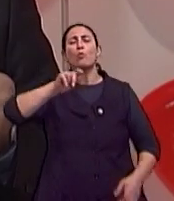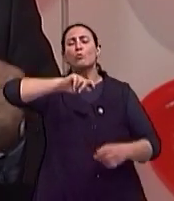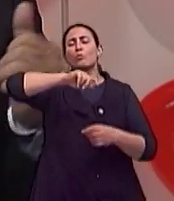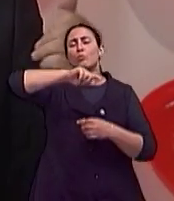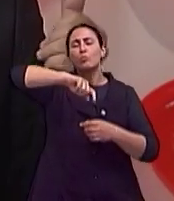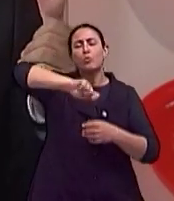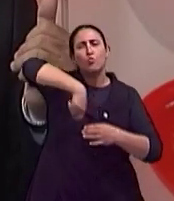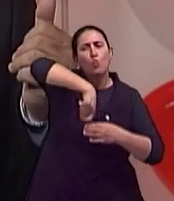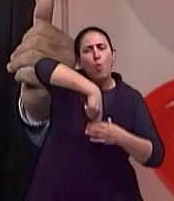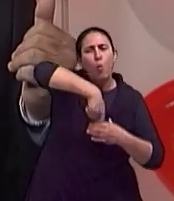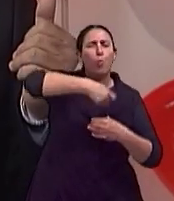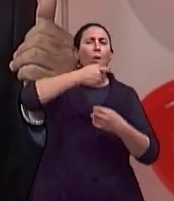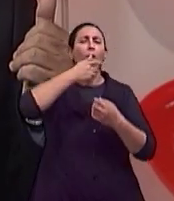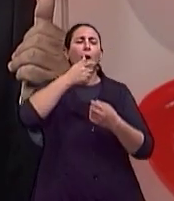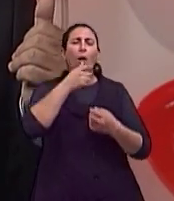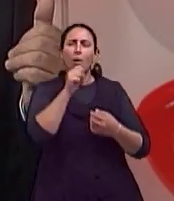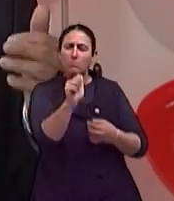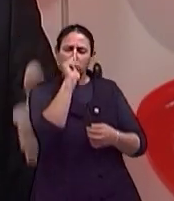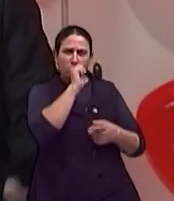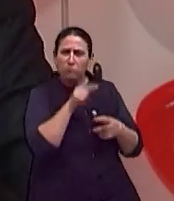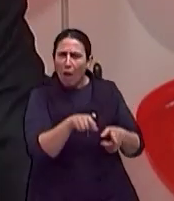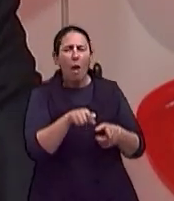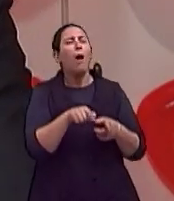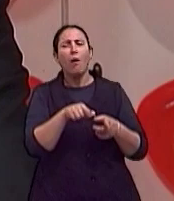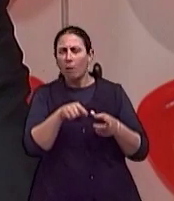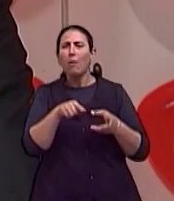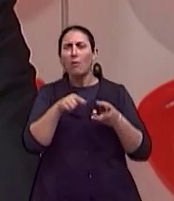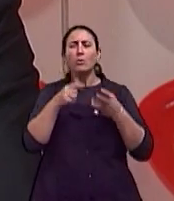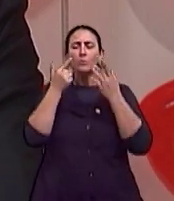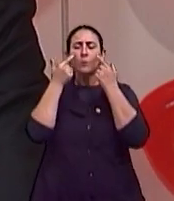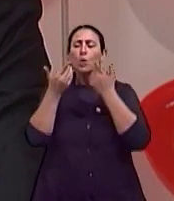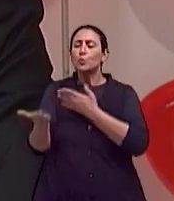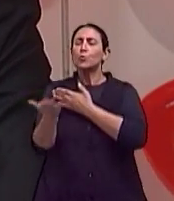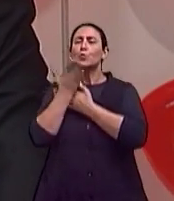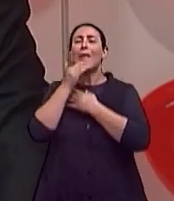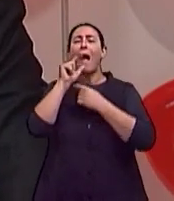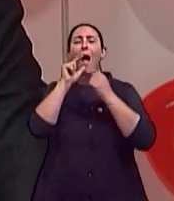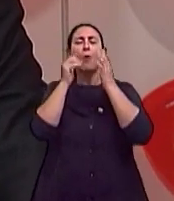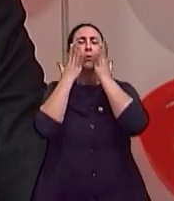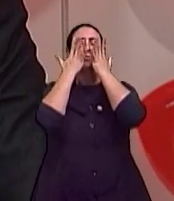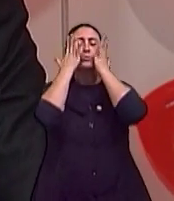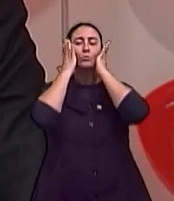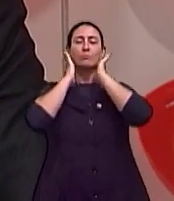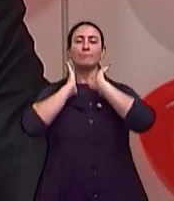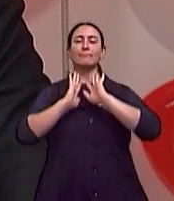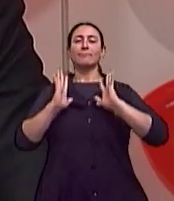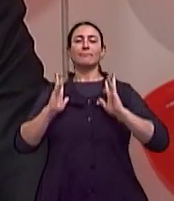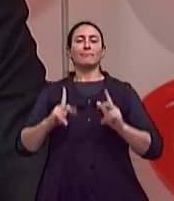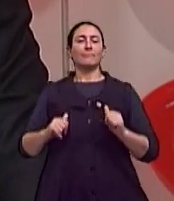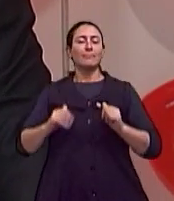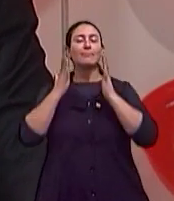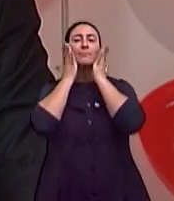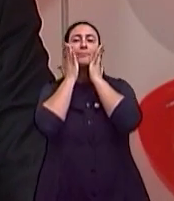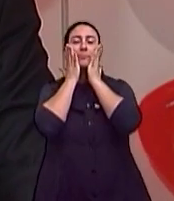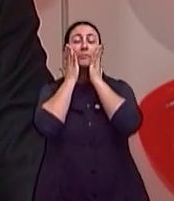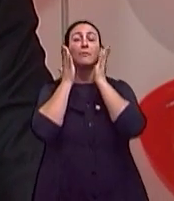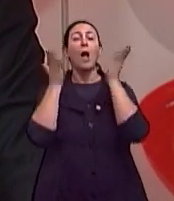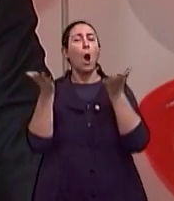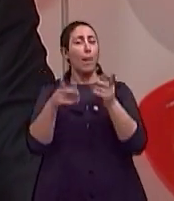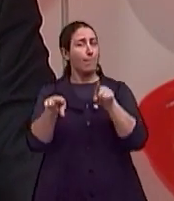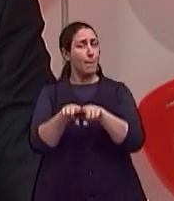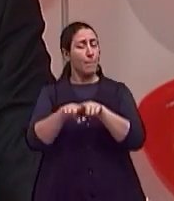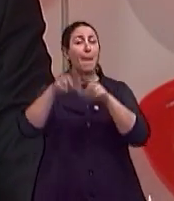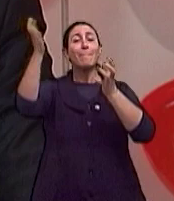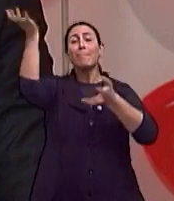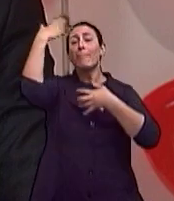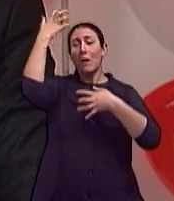isso confere uma hidratação para a nossa pele. Por outro lado, e esse é o momento, é oportuno, sim, a prática do banho.